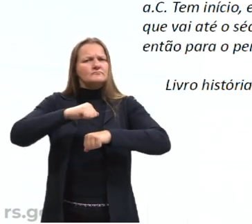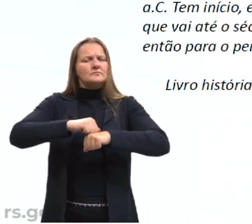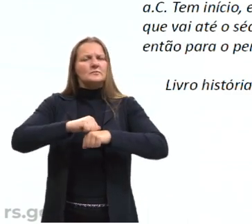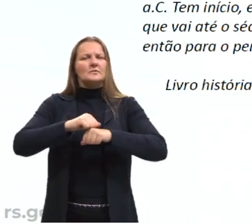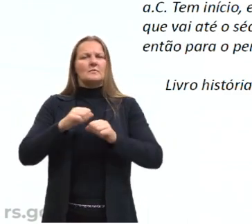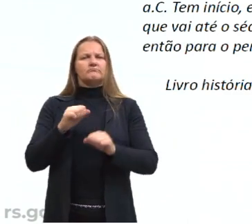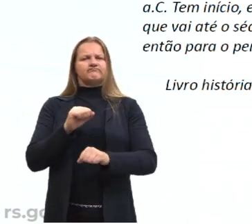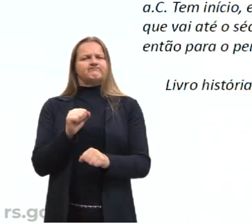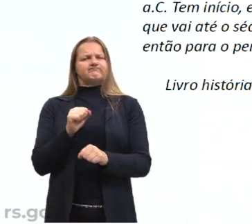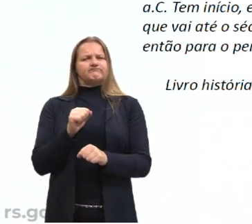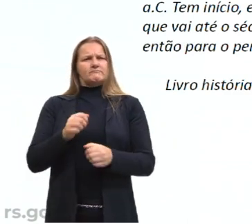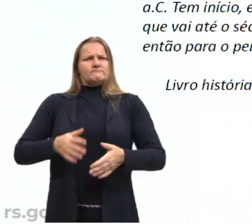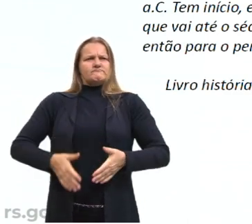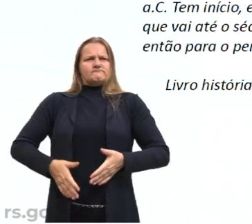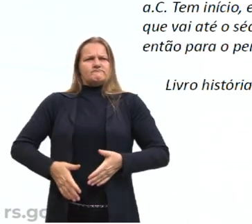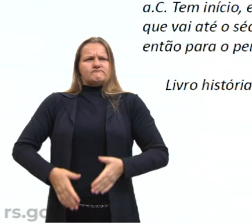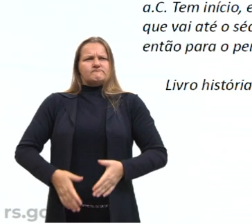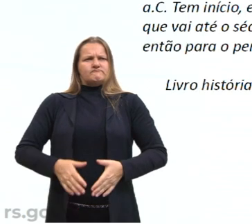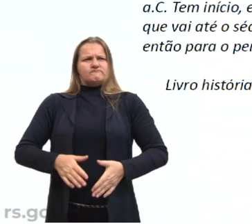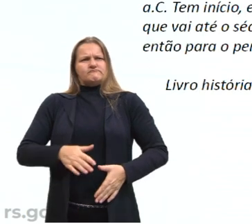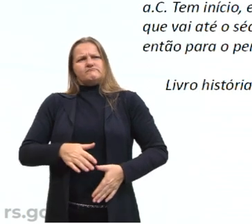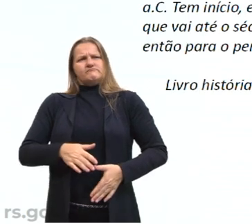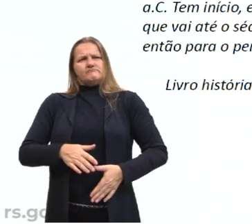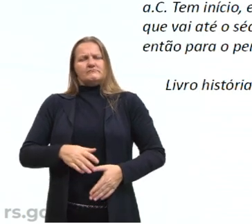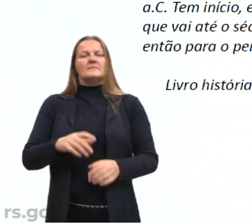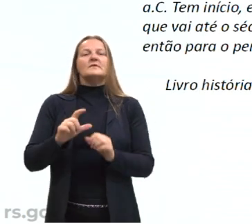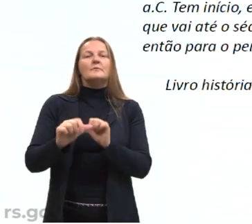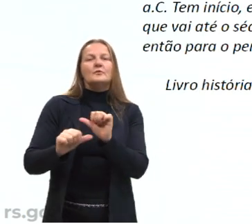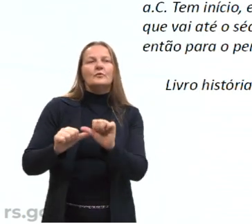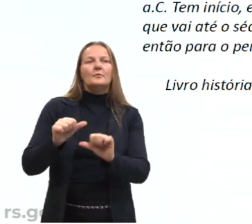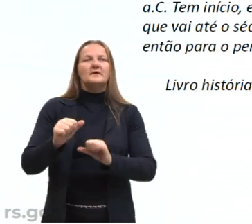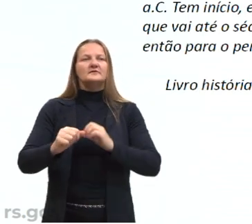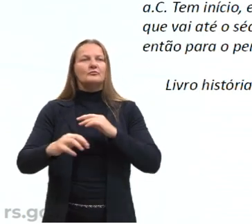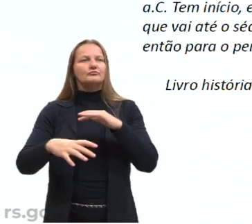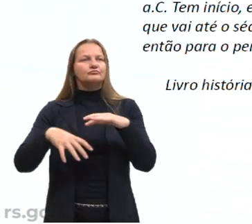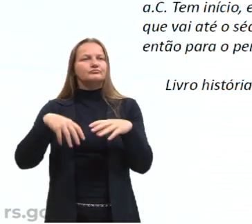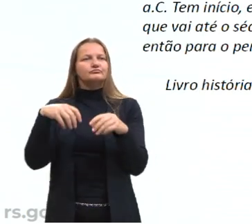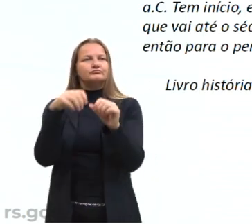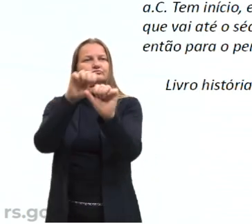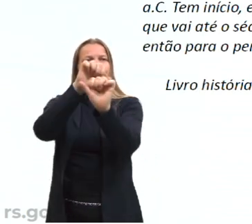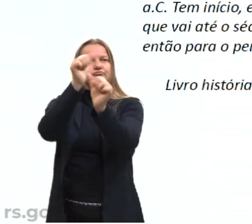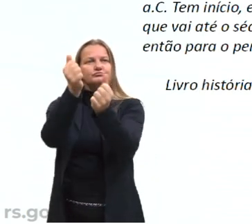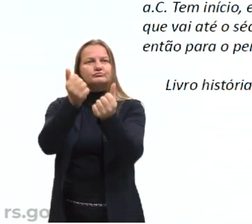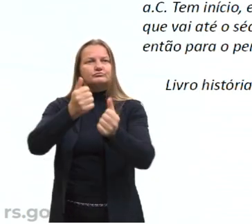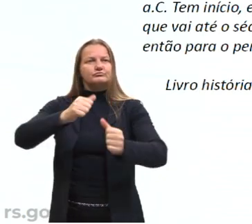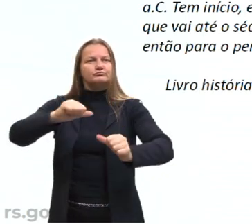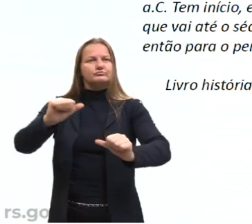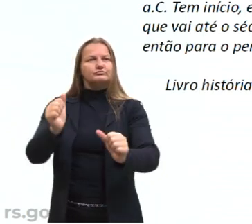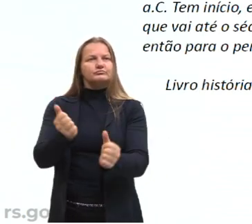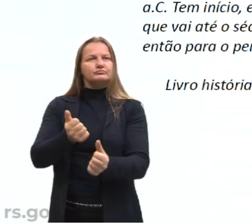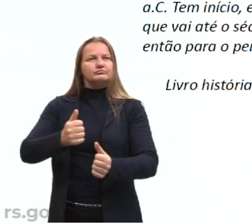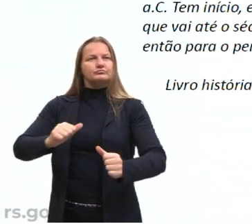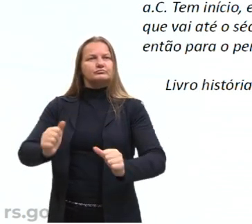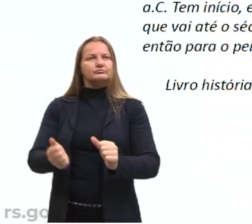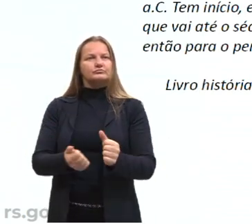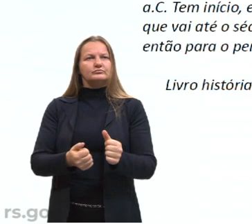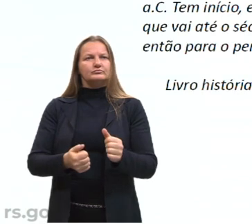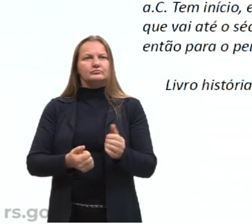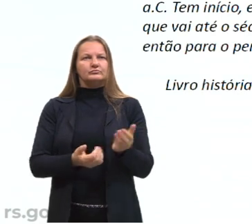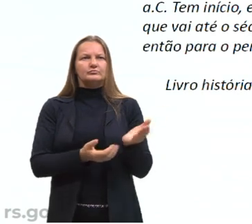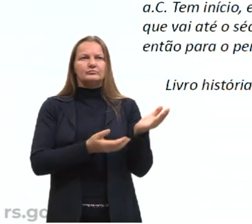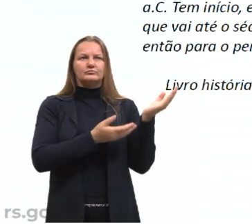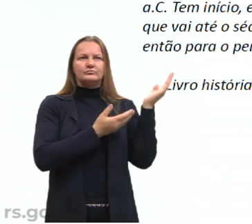parada, endurecida, que começa aqui, através... Nós temos o couro